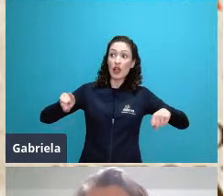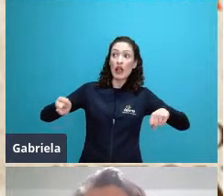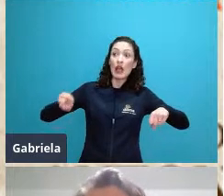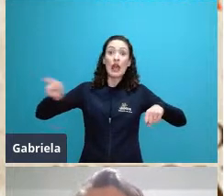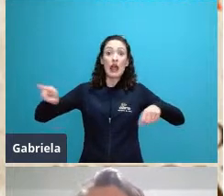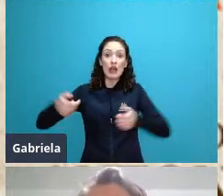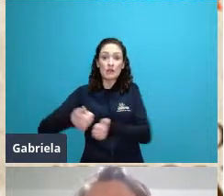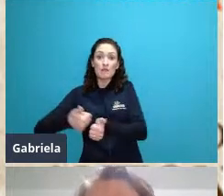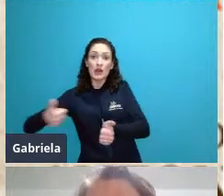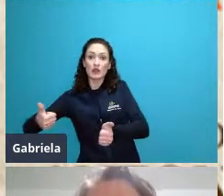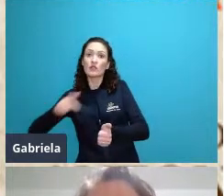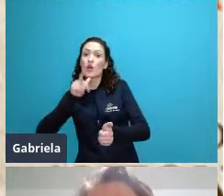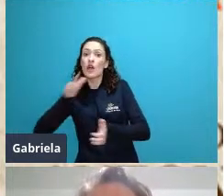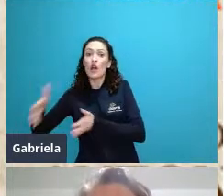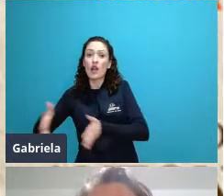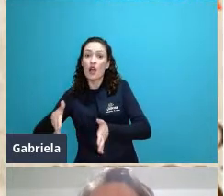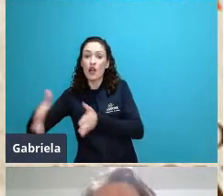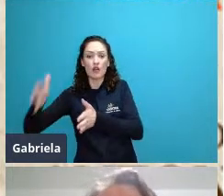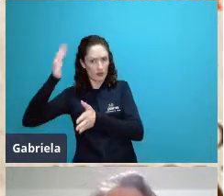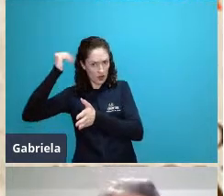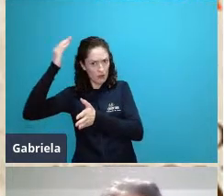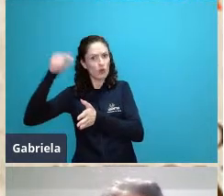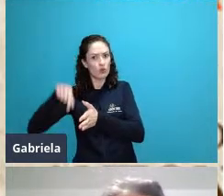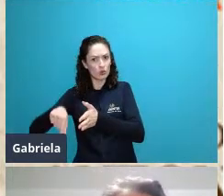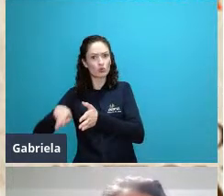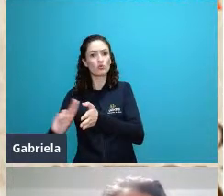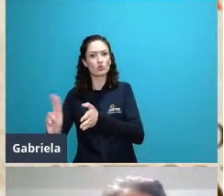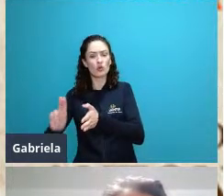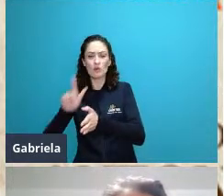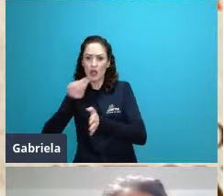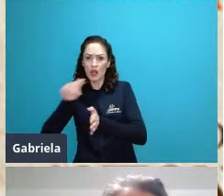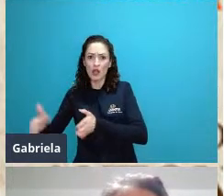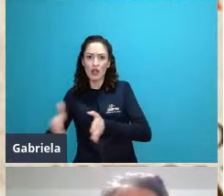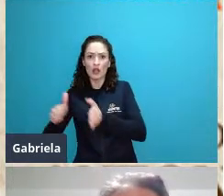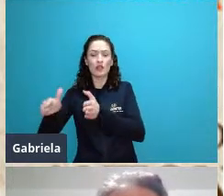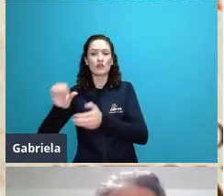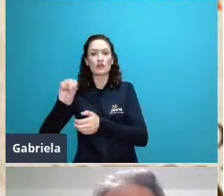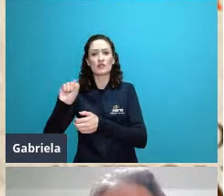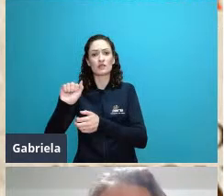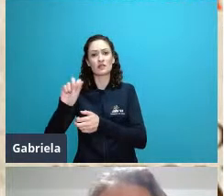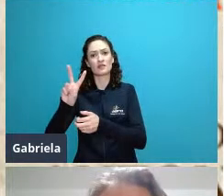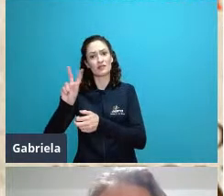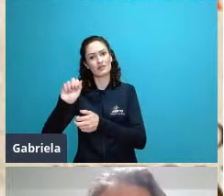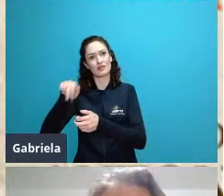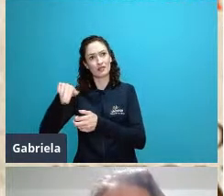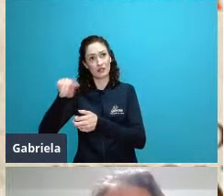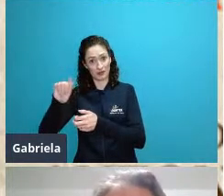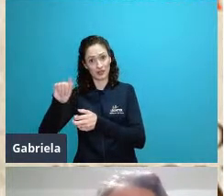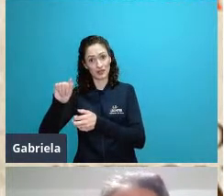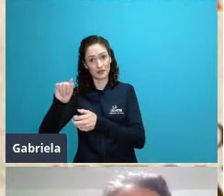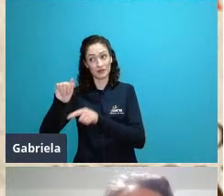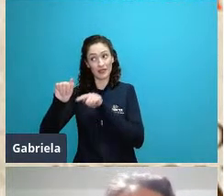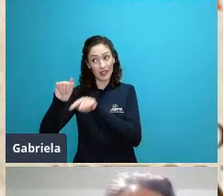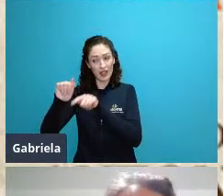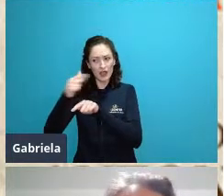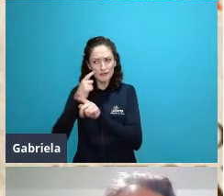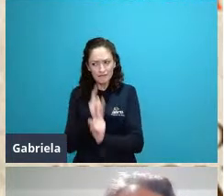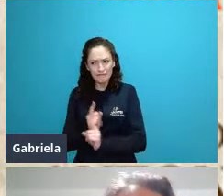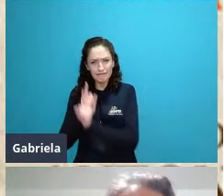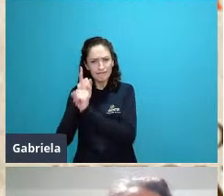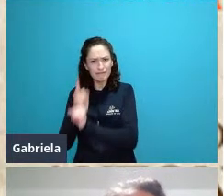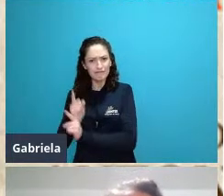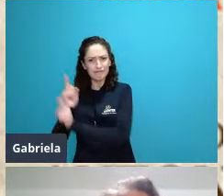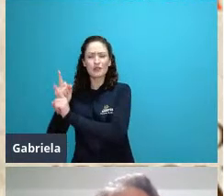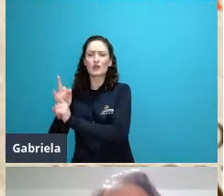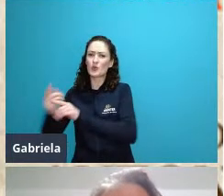é o rio Savannah nos Estados Unidos e que tinha uma biodiversidade muito grande e a